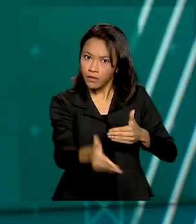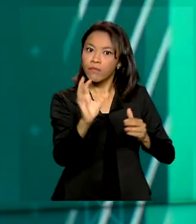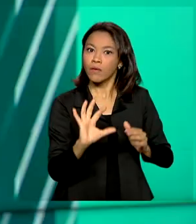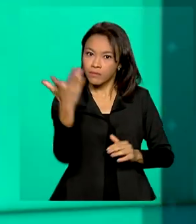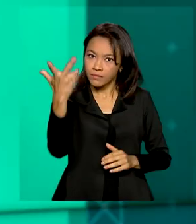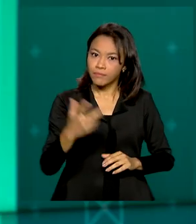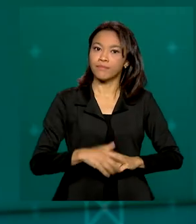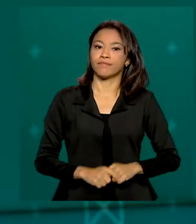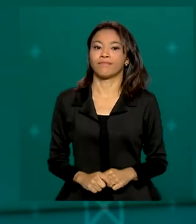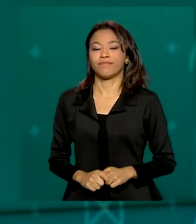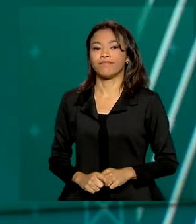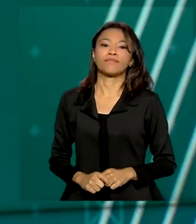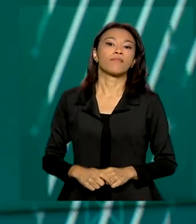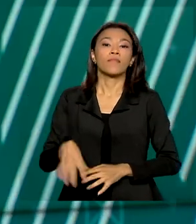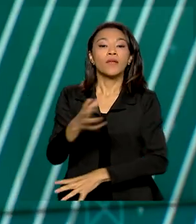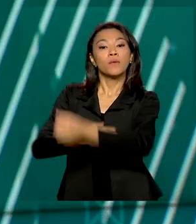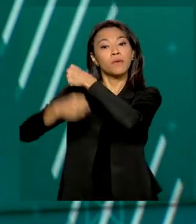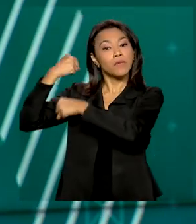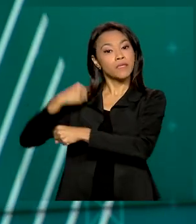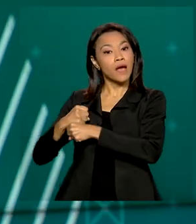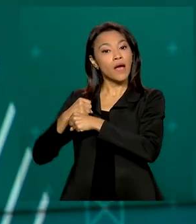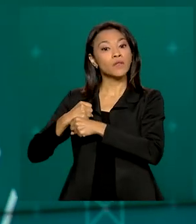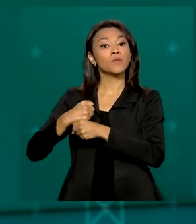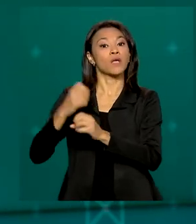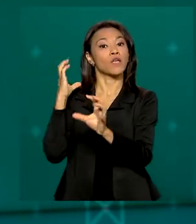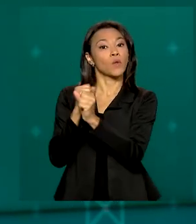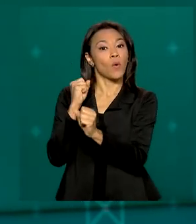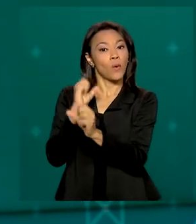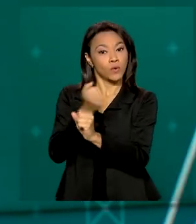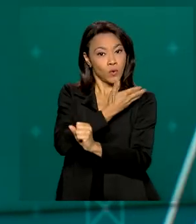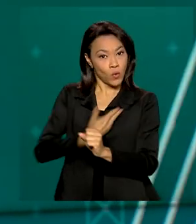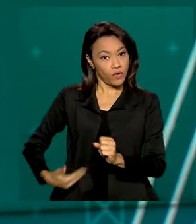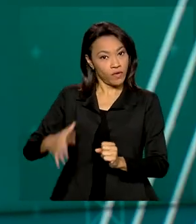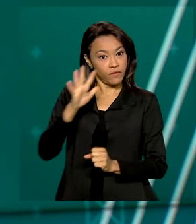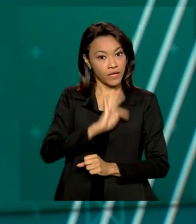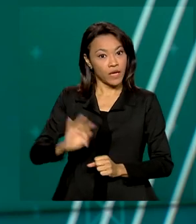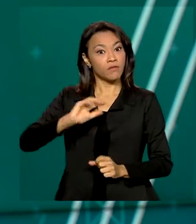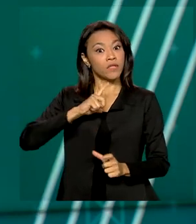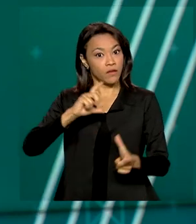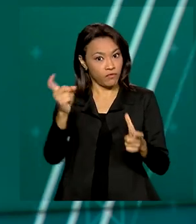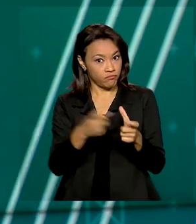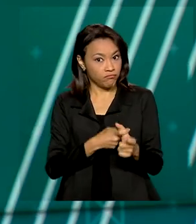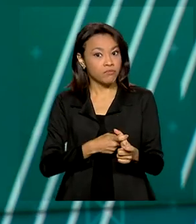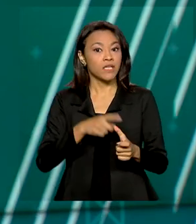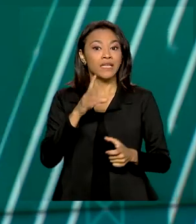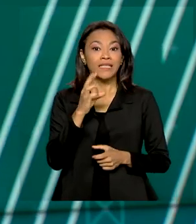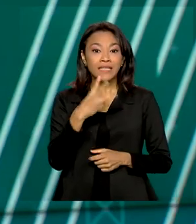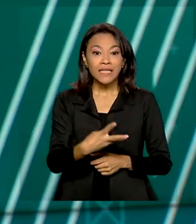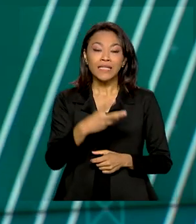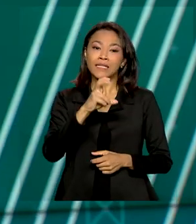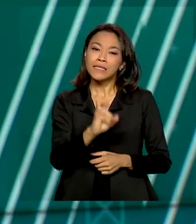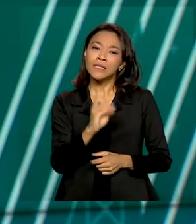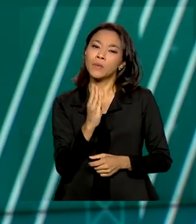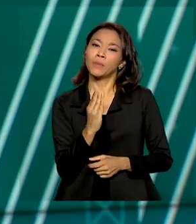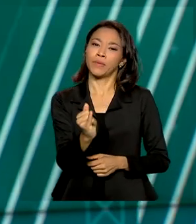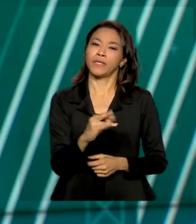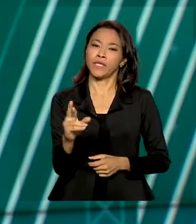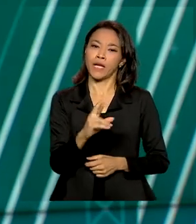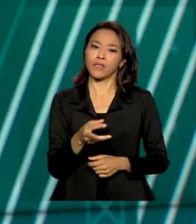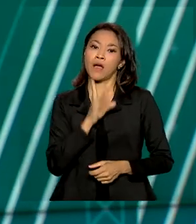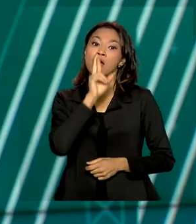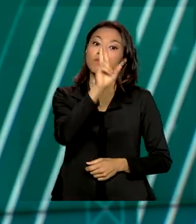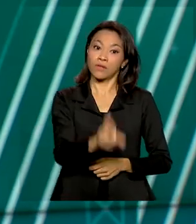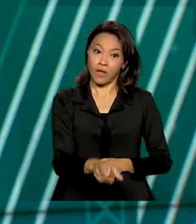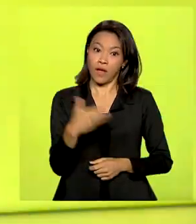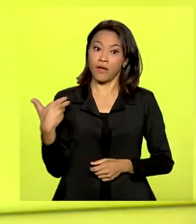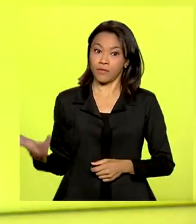No ano passado, as contas do governo federal tiveram déficit primário de R$ 35 bilhões. O resultado